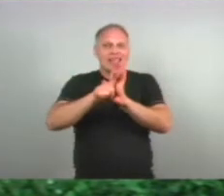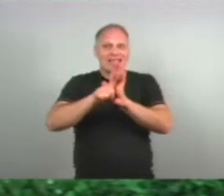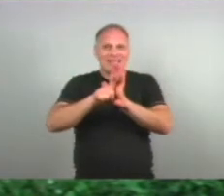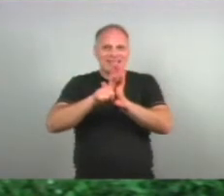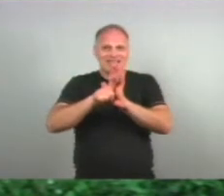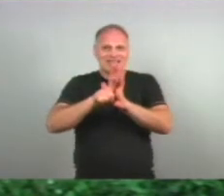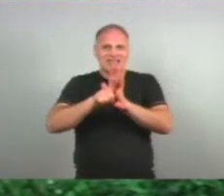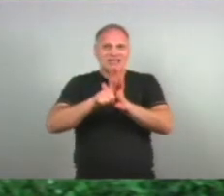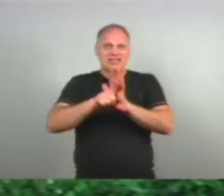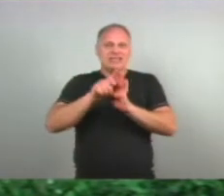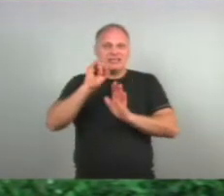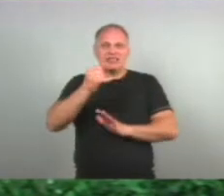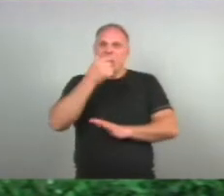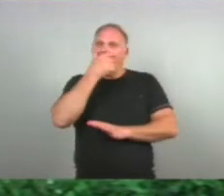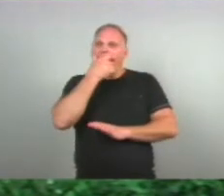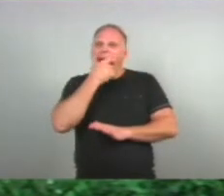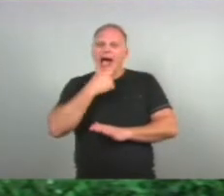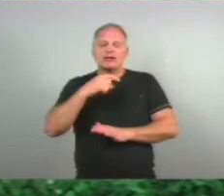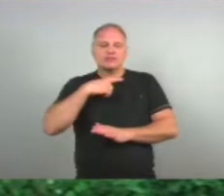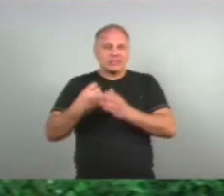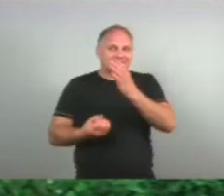Se eu não me engano Sancionado